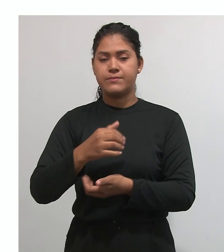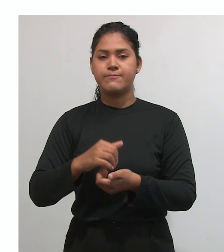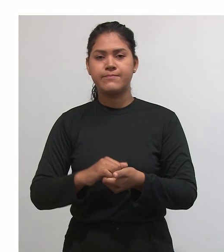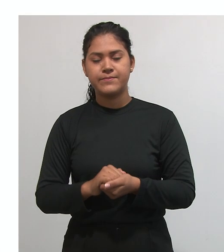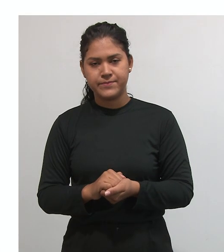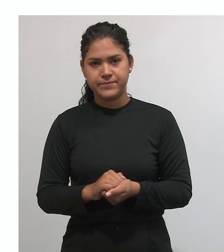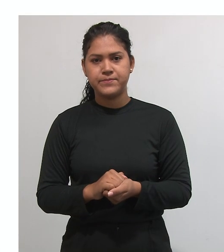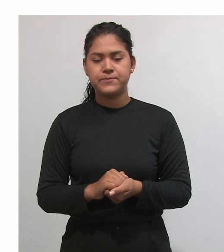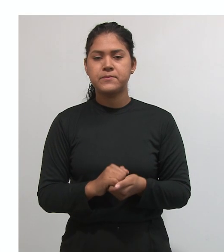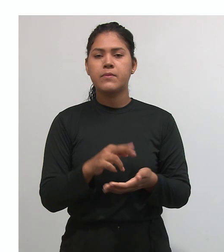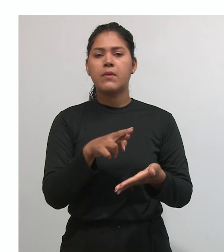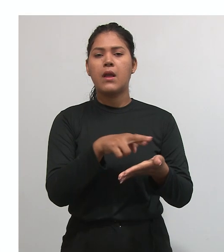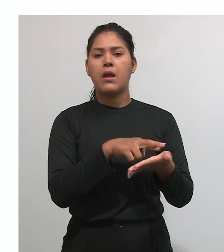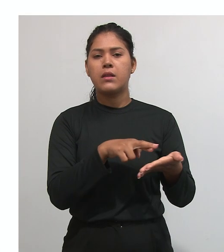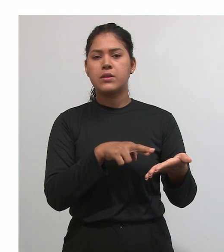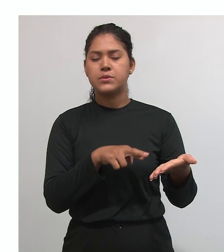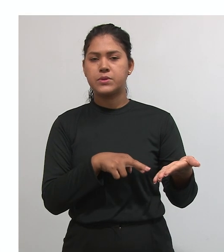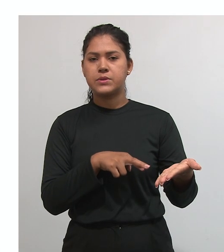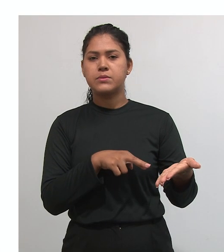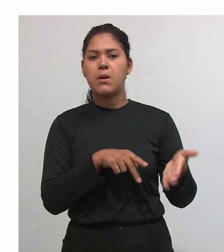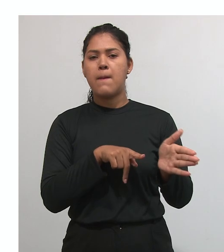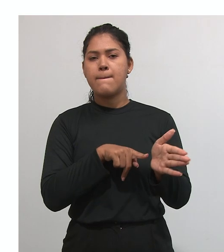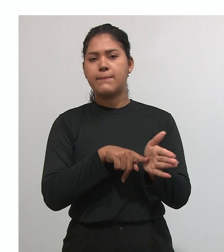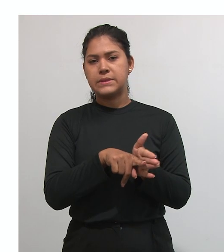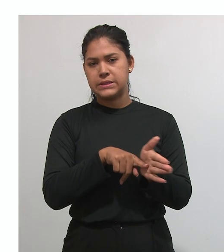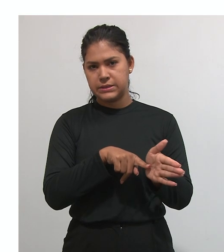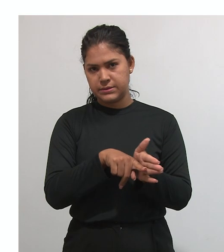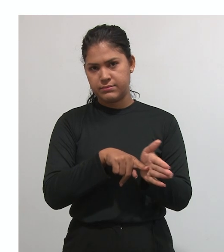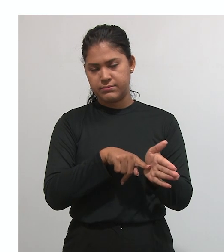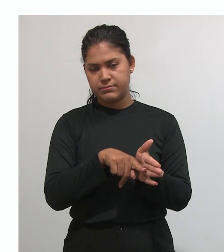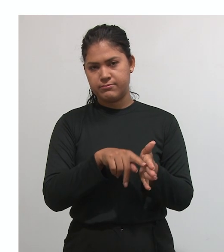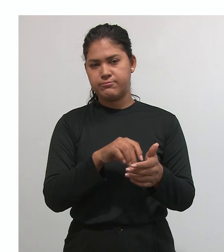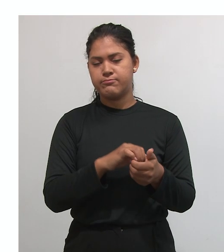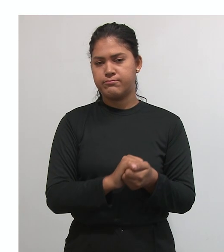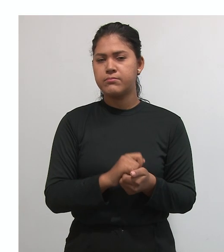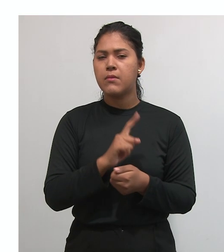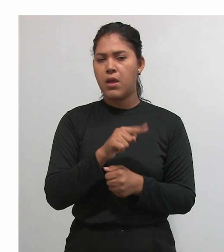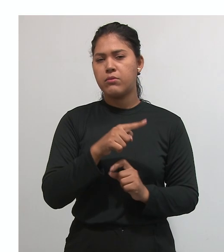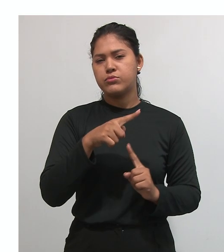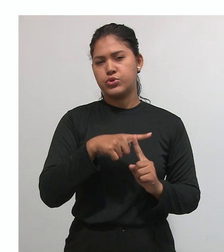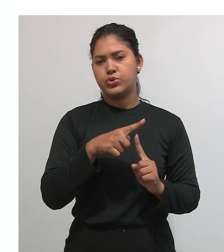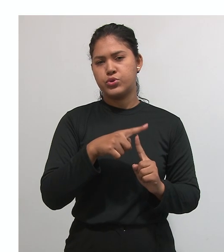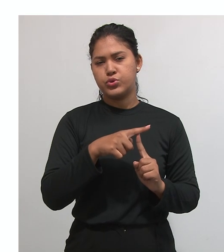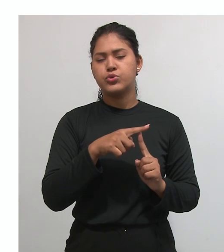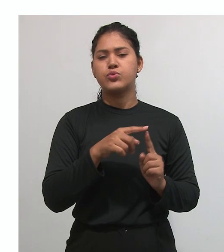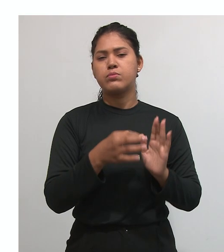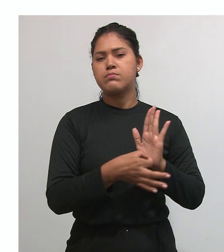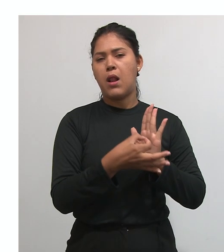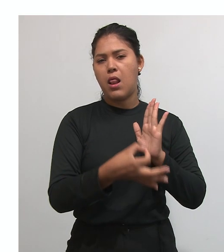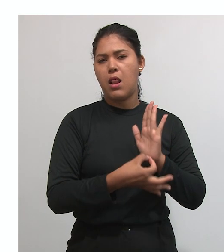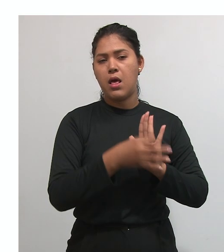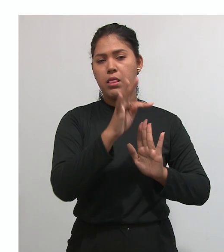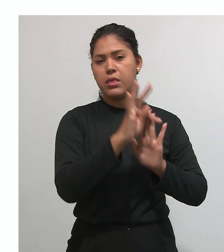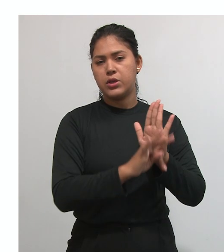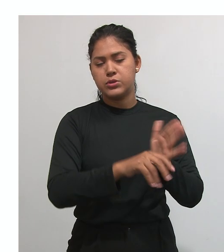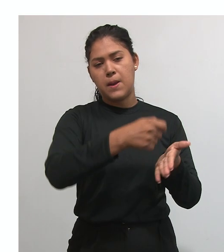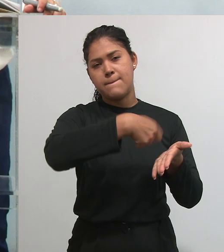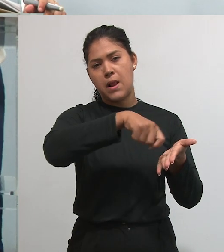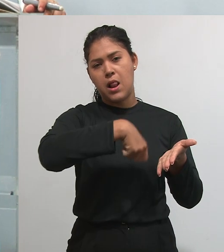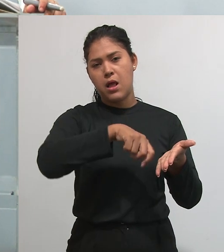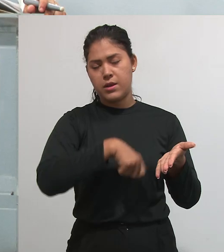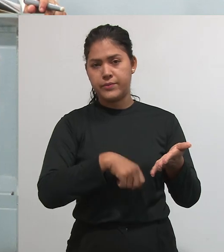relatórios de pesquisa. uma modalidade também de discussão de trabalho científico.